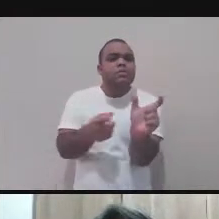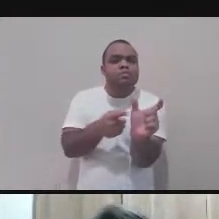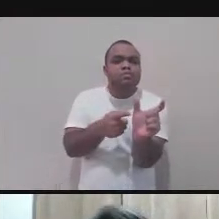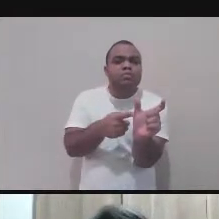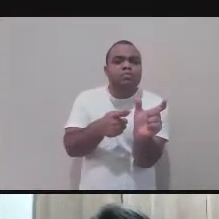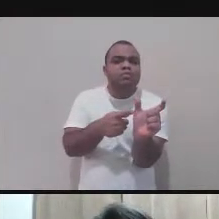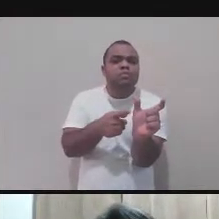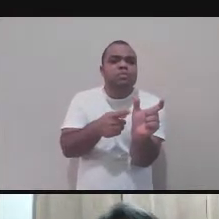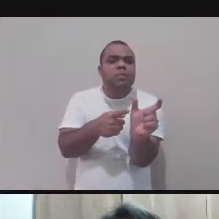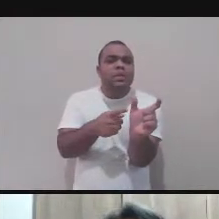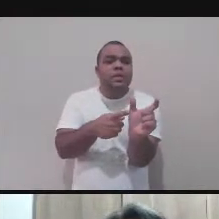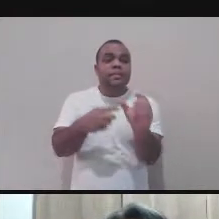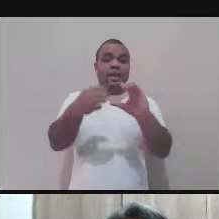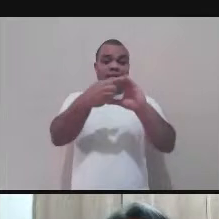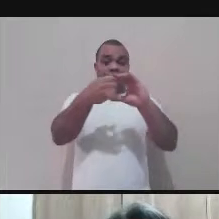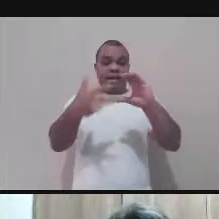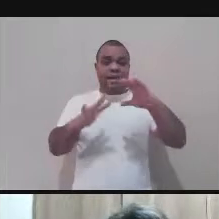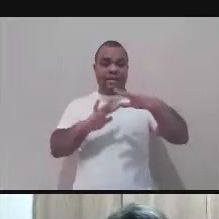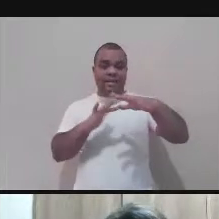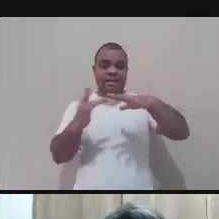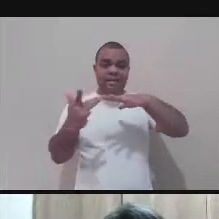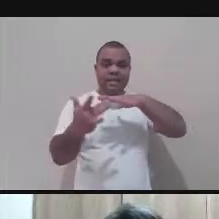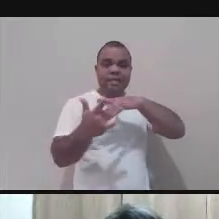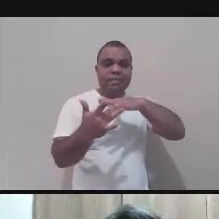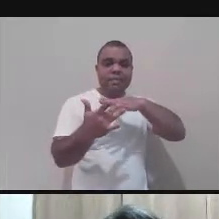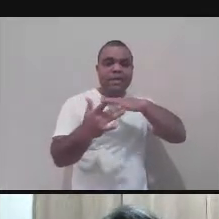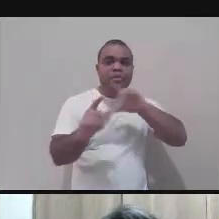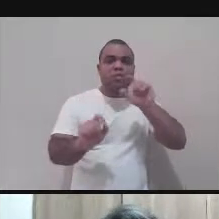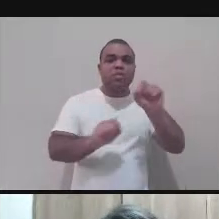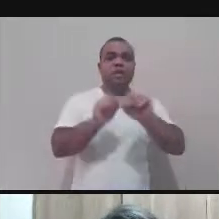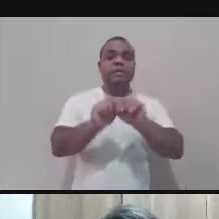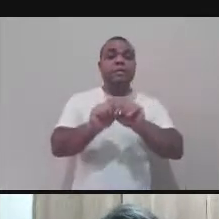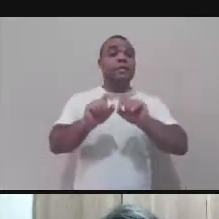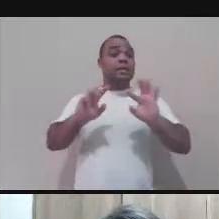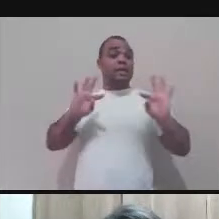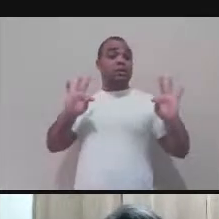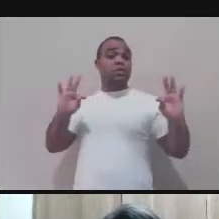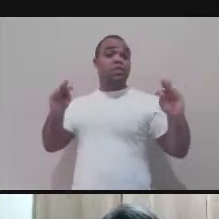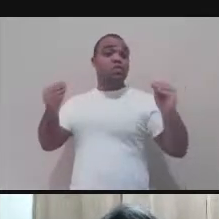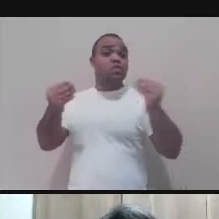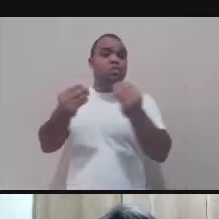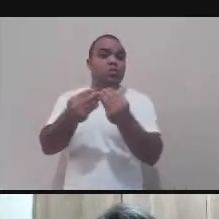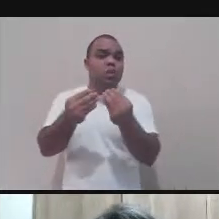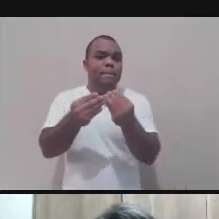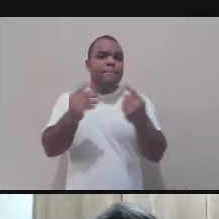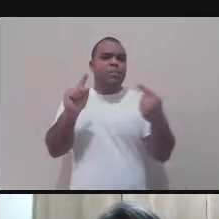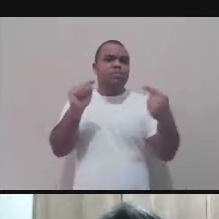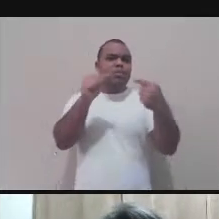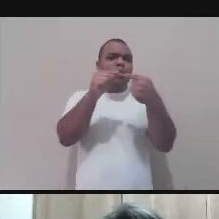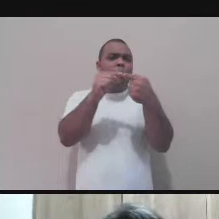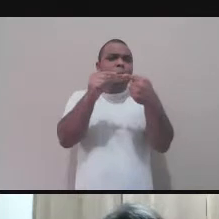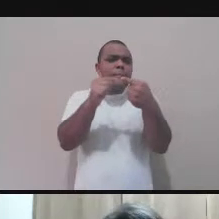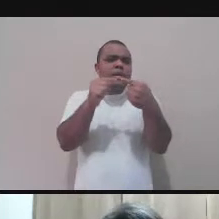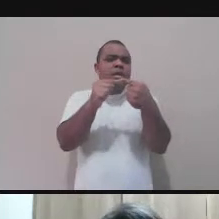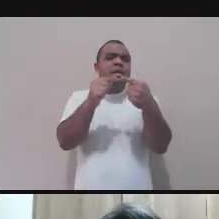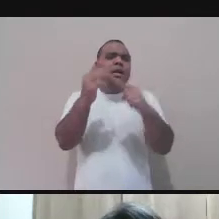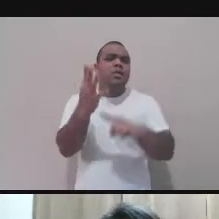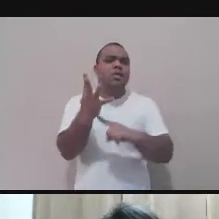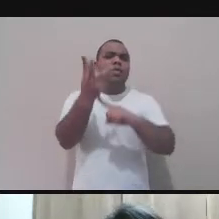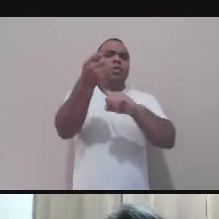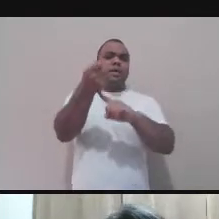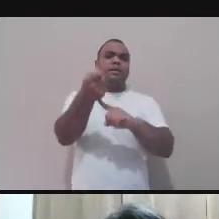nem toda a mídia possa ser qualificada como arte. Então, a nomenclatura Estudos da Intermedialidade